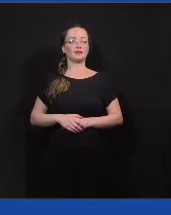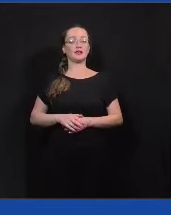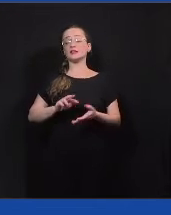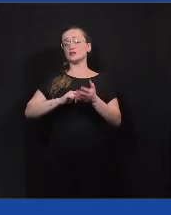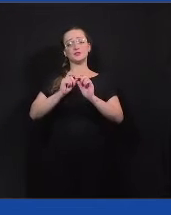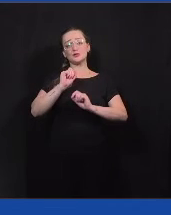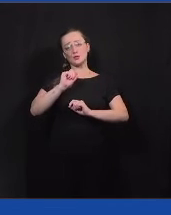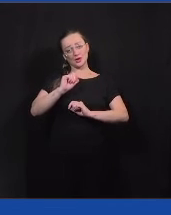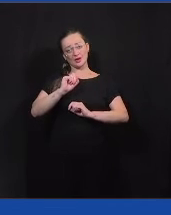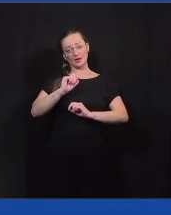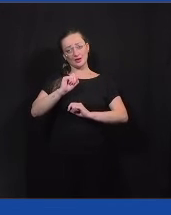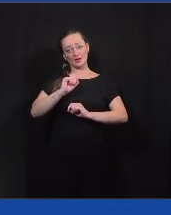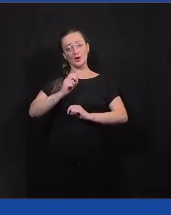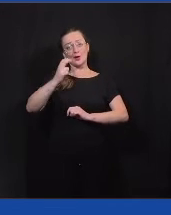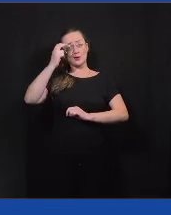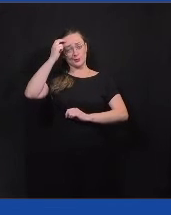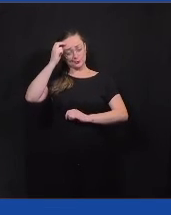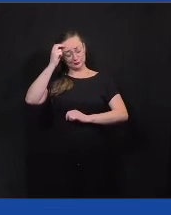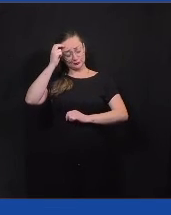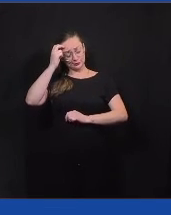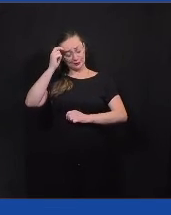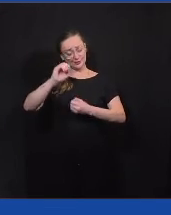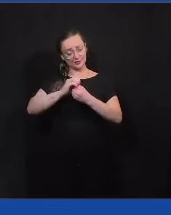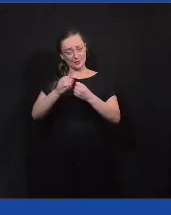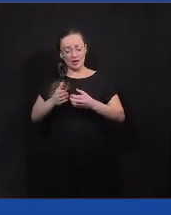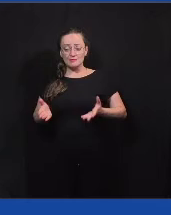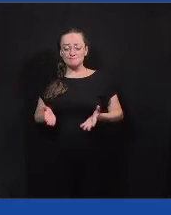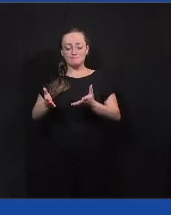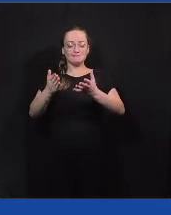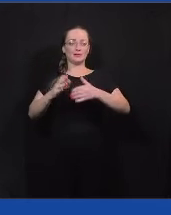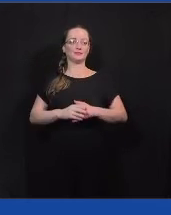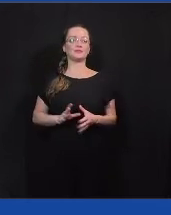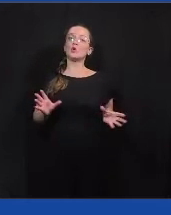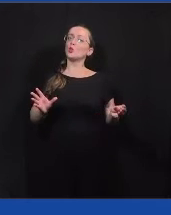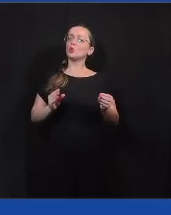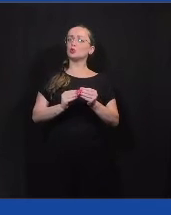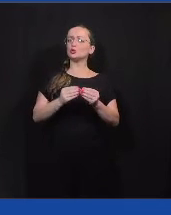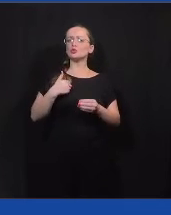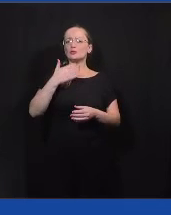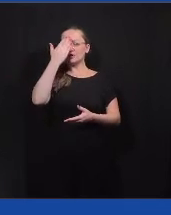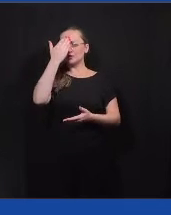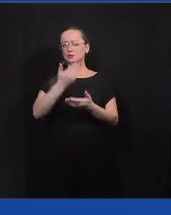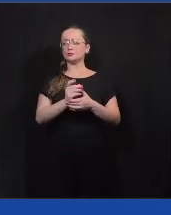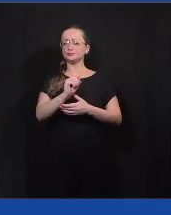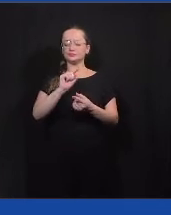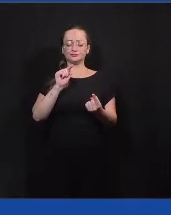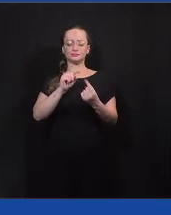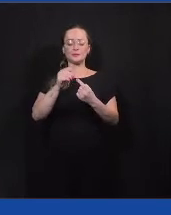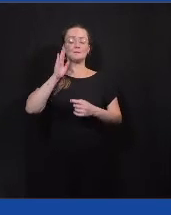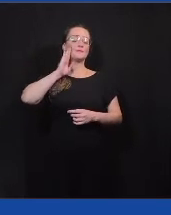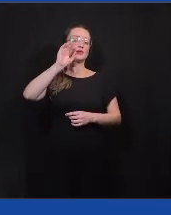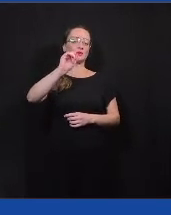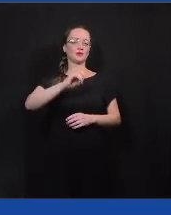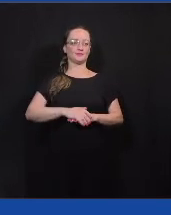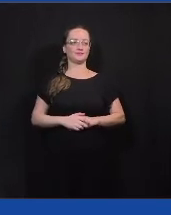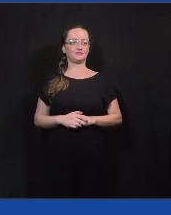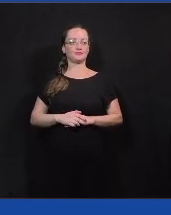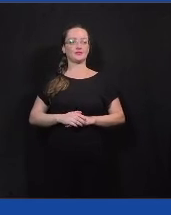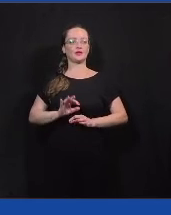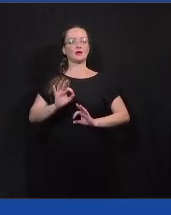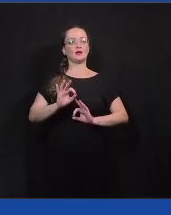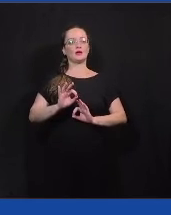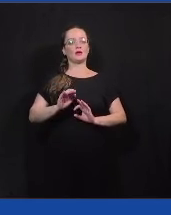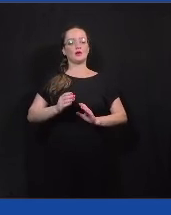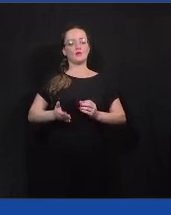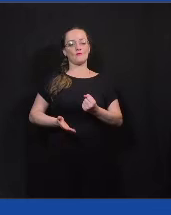democrática. Eu acho que como um resumo de tudo isso, o objetivo principal do projeto era fortalecer essa cultura,